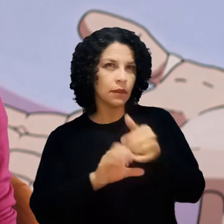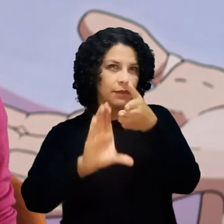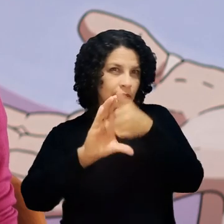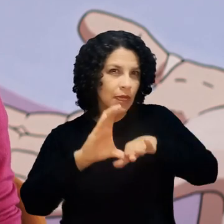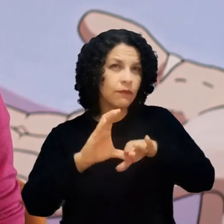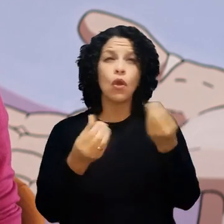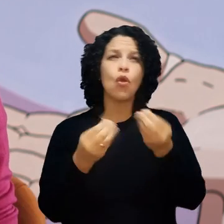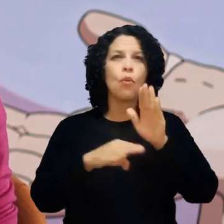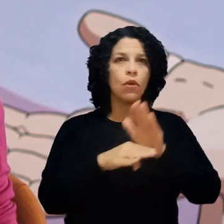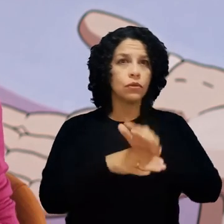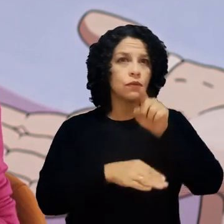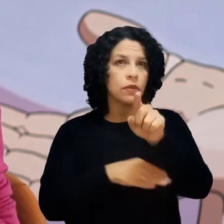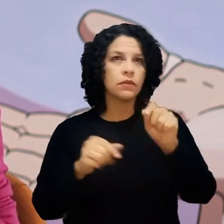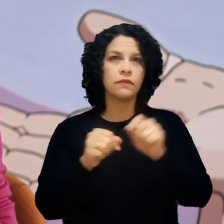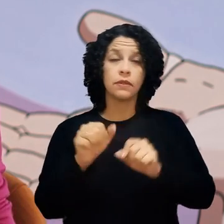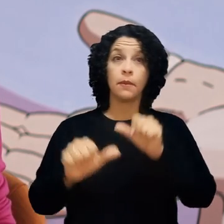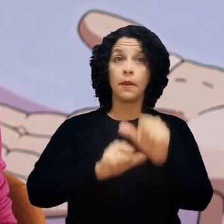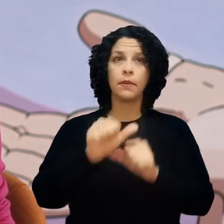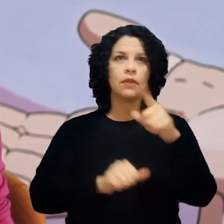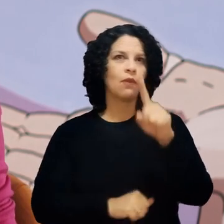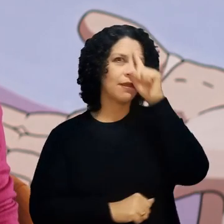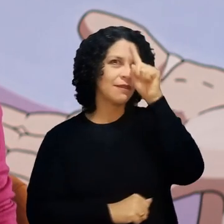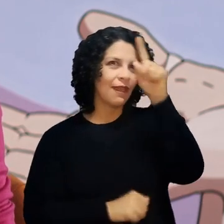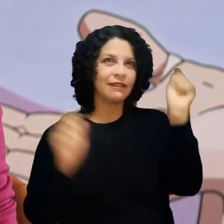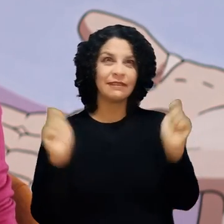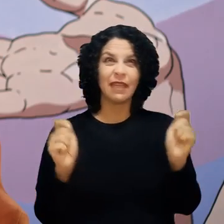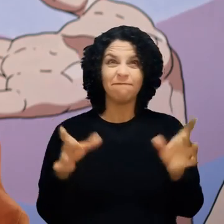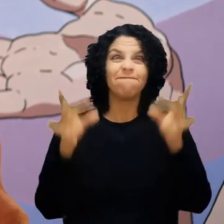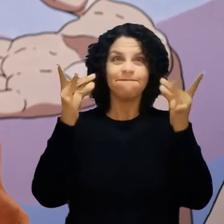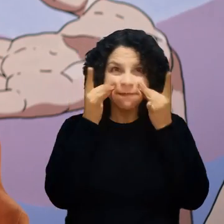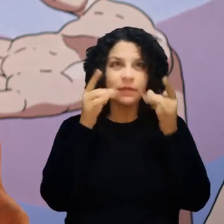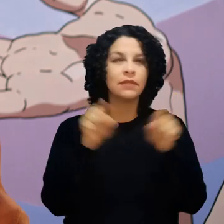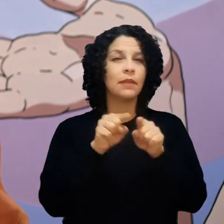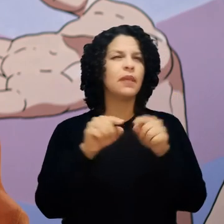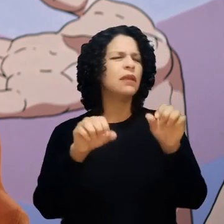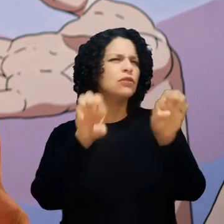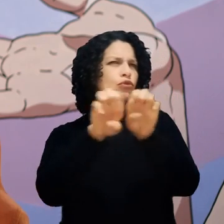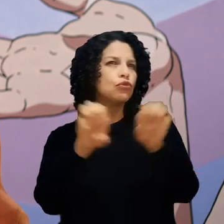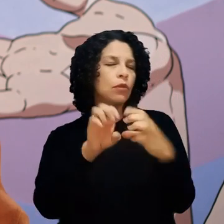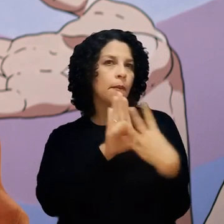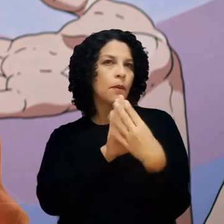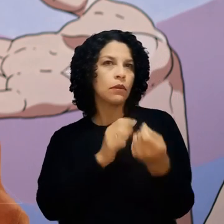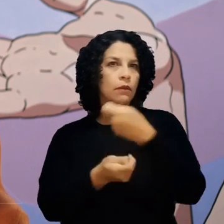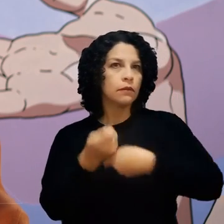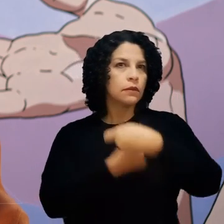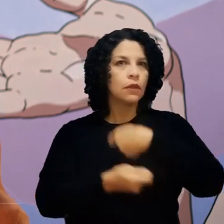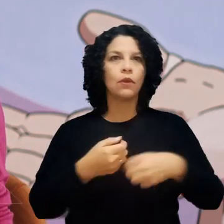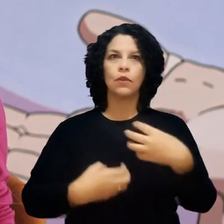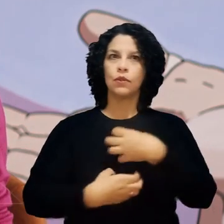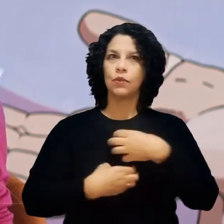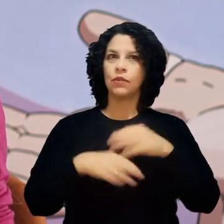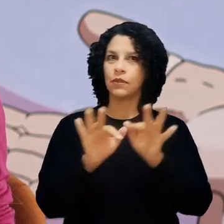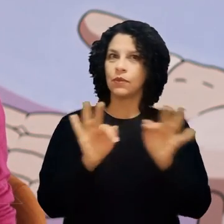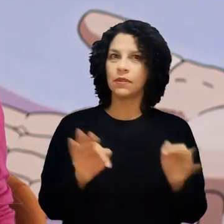e como ela pode te ajudar a transformar as suas ideias em realidade ou a estruturar o seu modelo de negócios de maneira